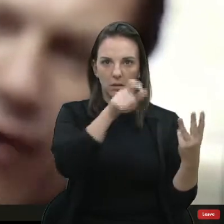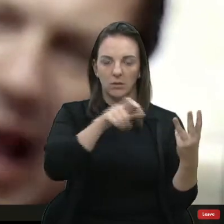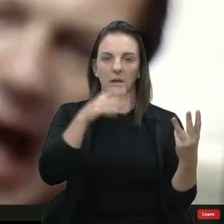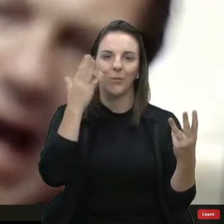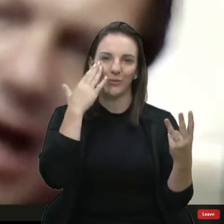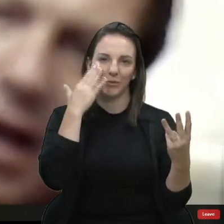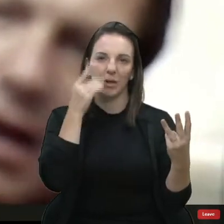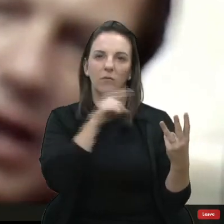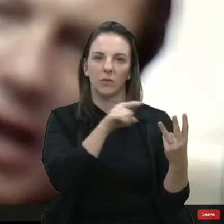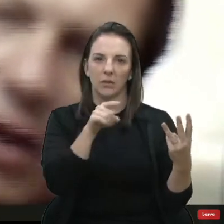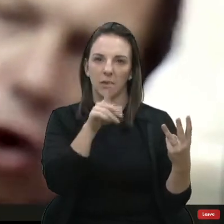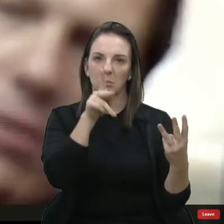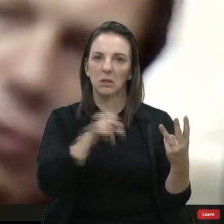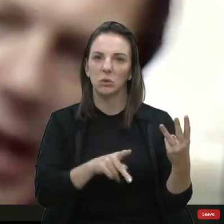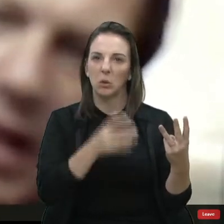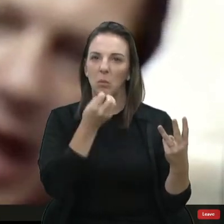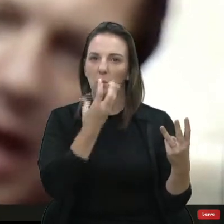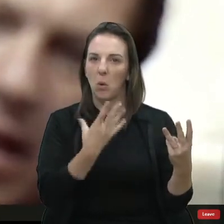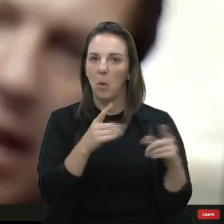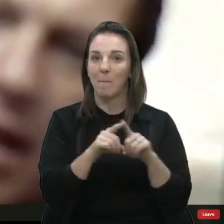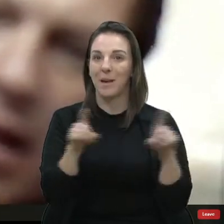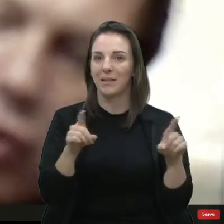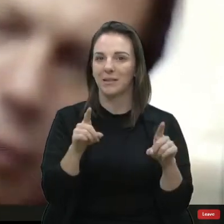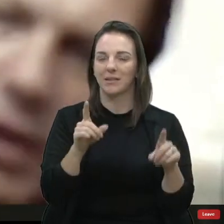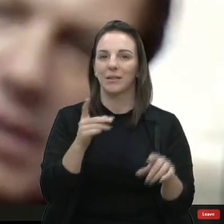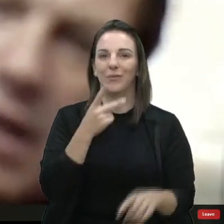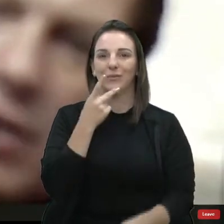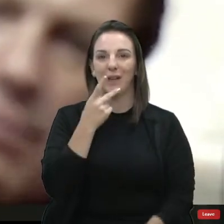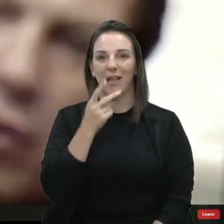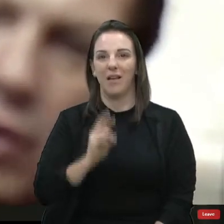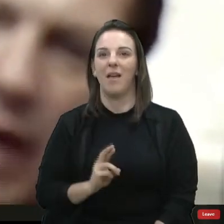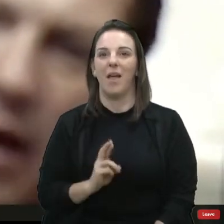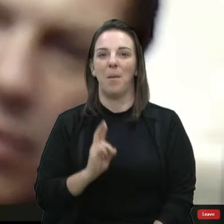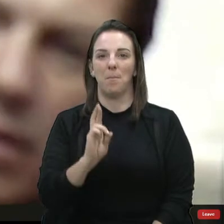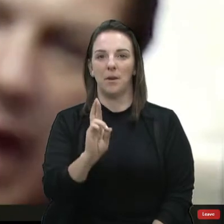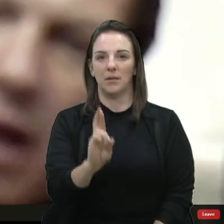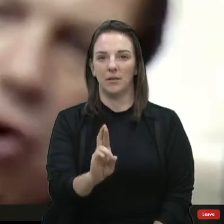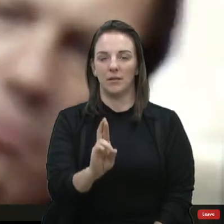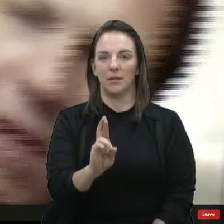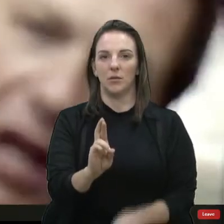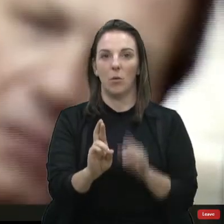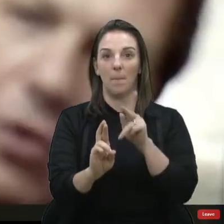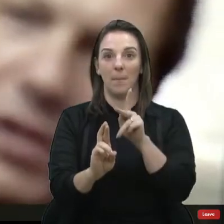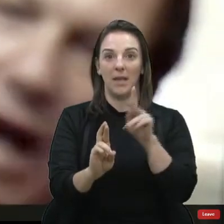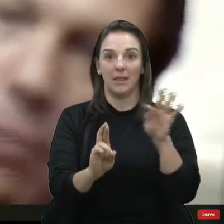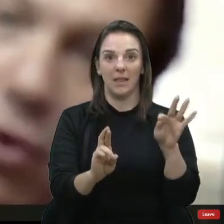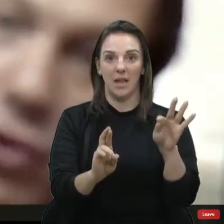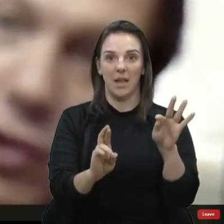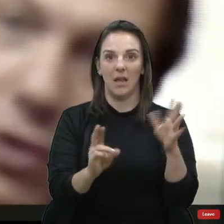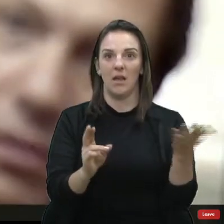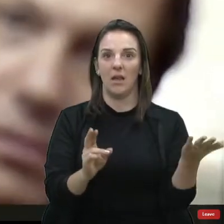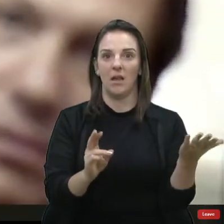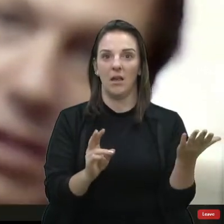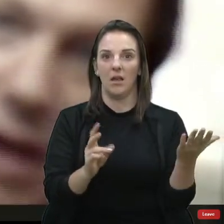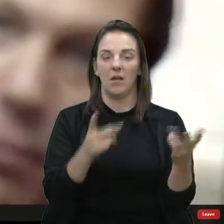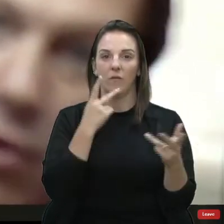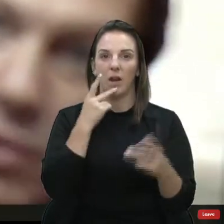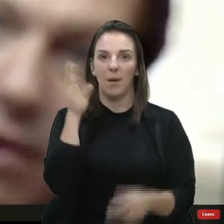falar em nome do PT, do presidente Jair Bolsonaro, é, no mínimo, escabroso,